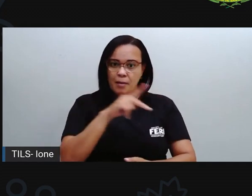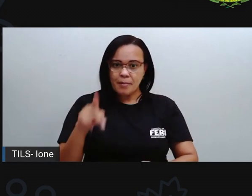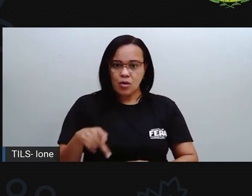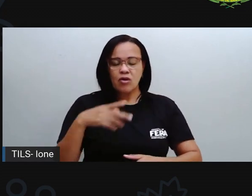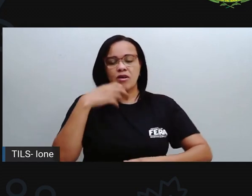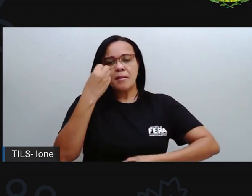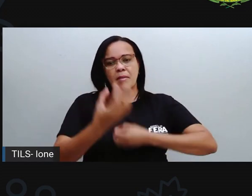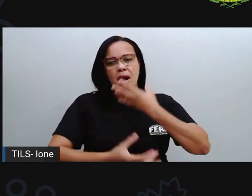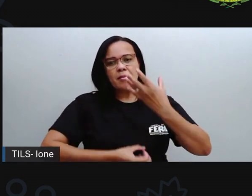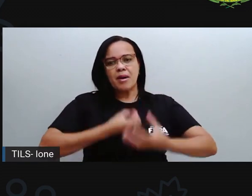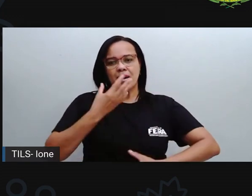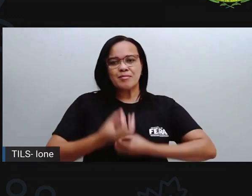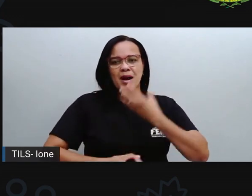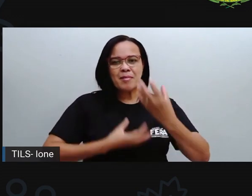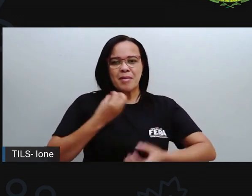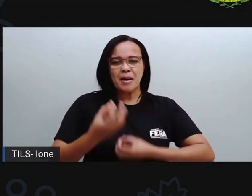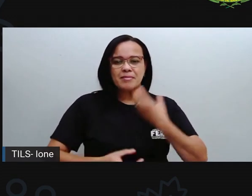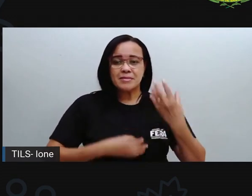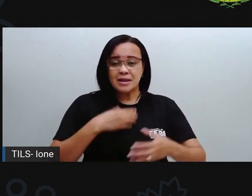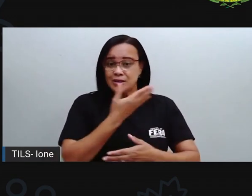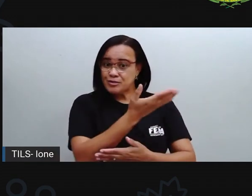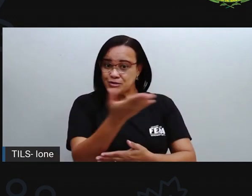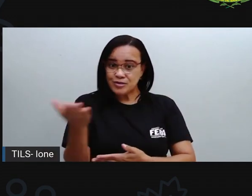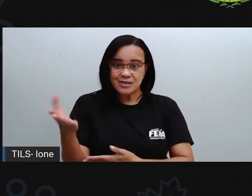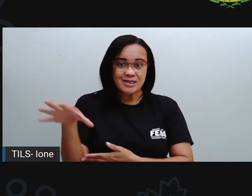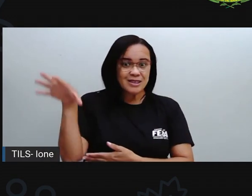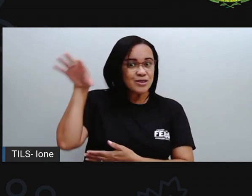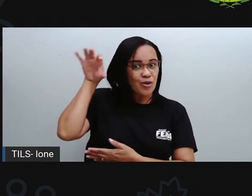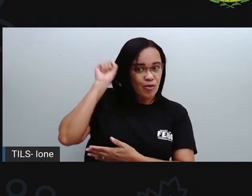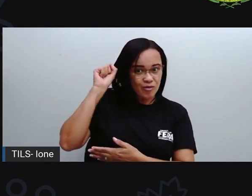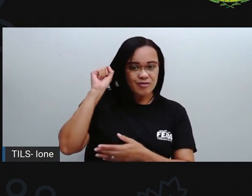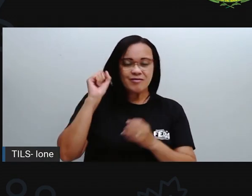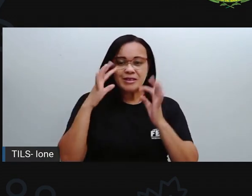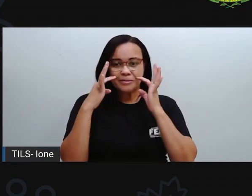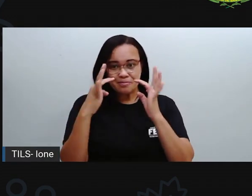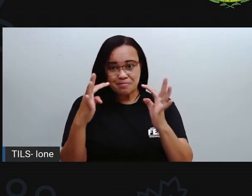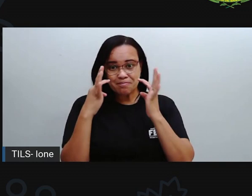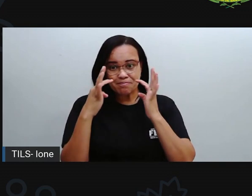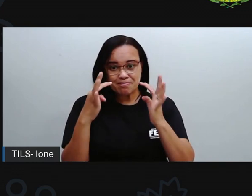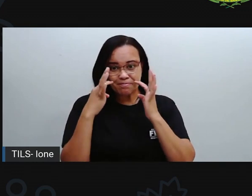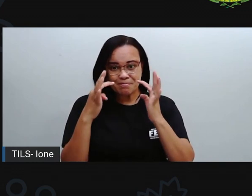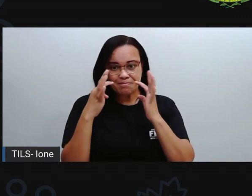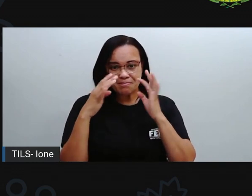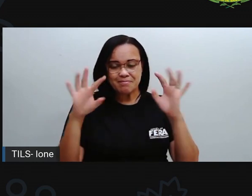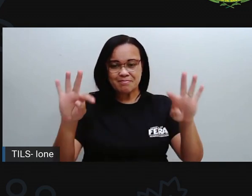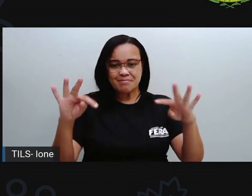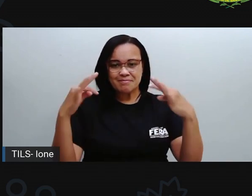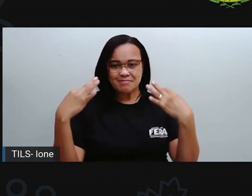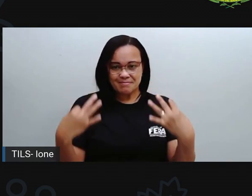só pra vocês ouvirem, tá certo? Então, vamos lá. Deixa a Pró colocar aqui.